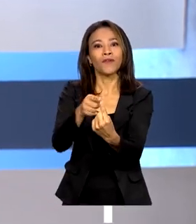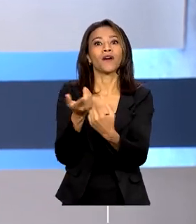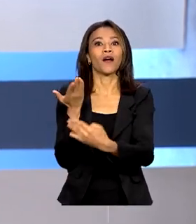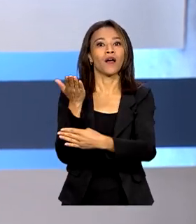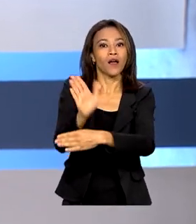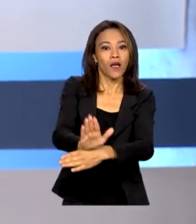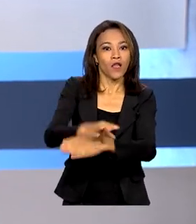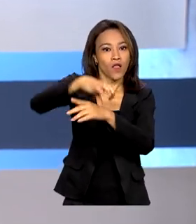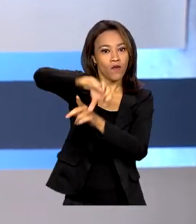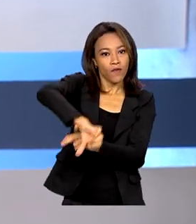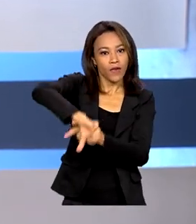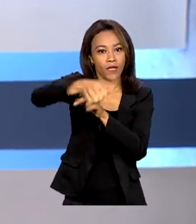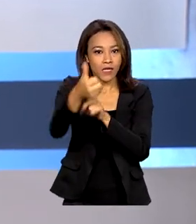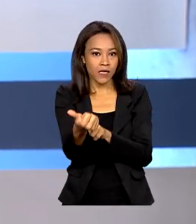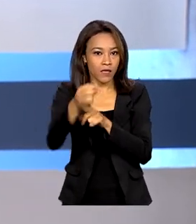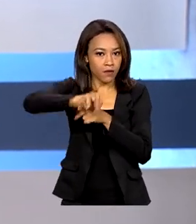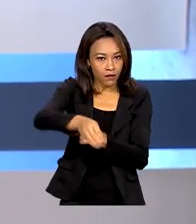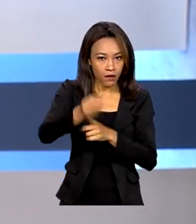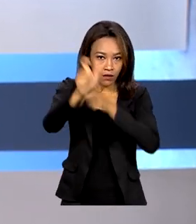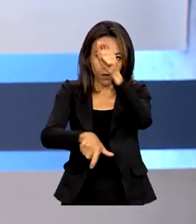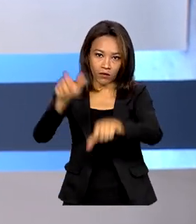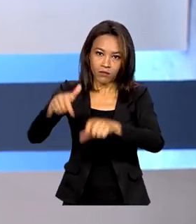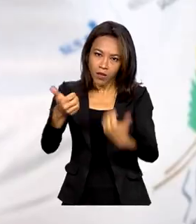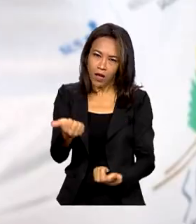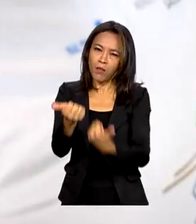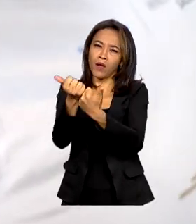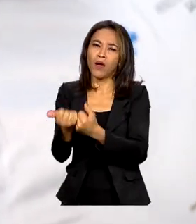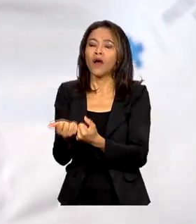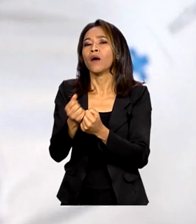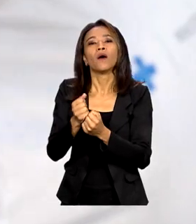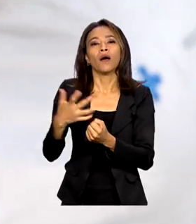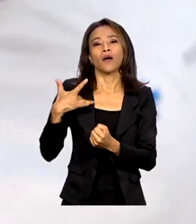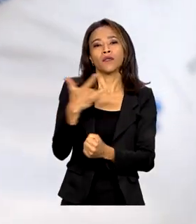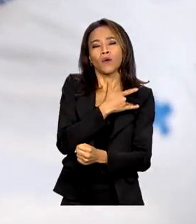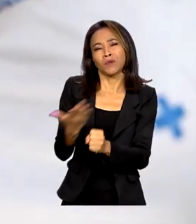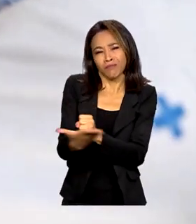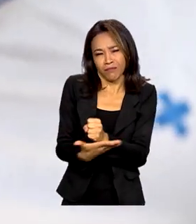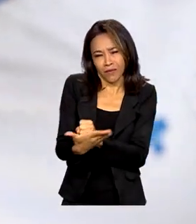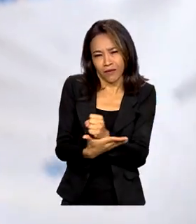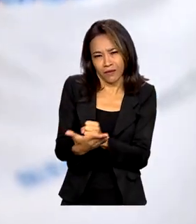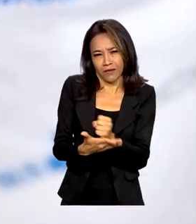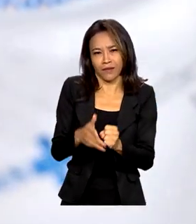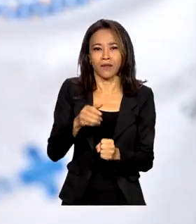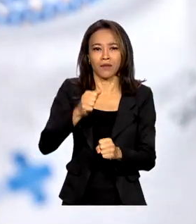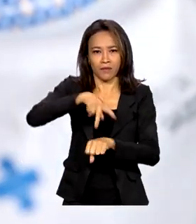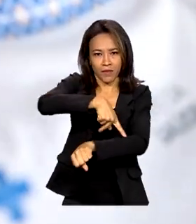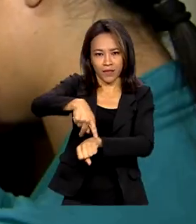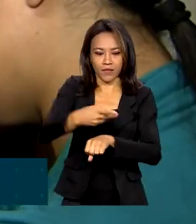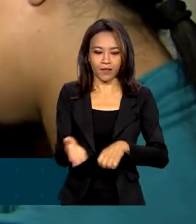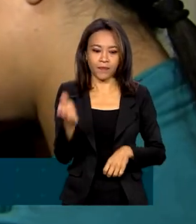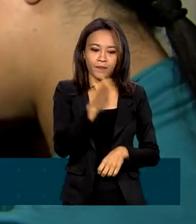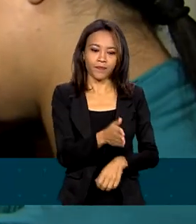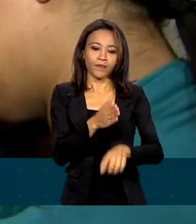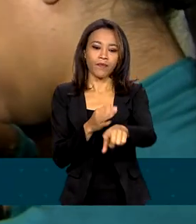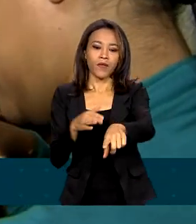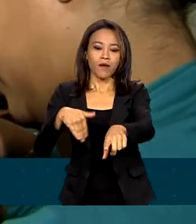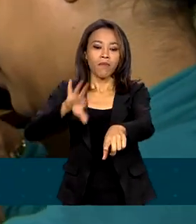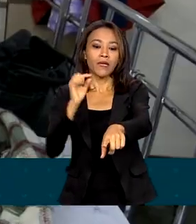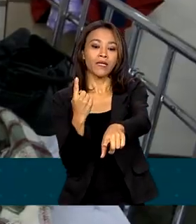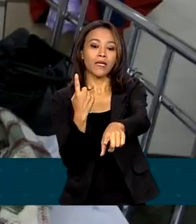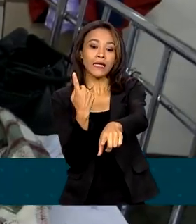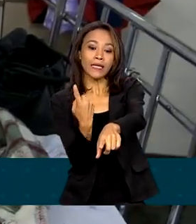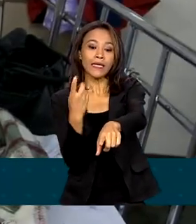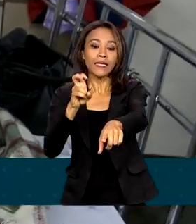brasileiros e fortalecer a atenção primária no país. Com 15 mil novas vagas abertas para este